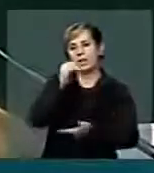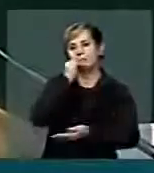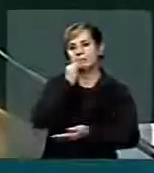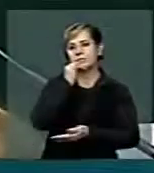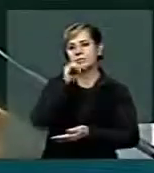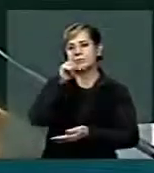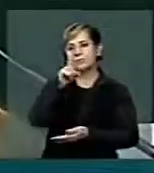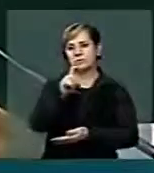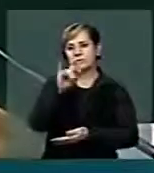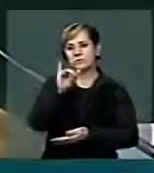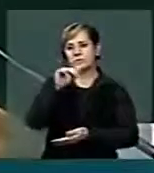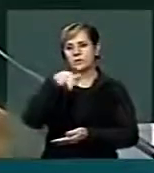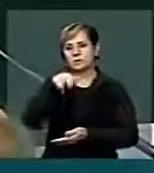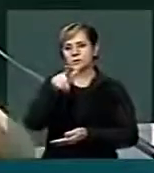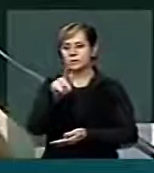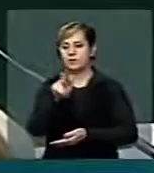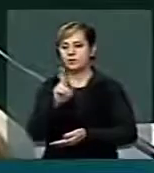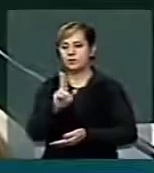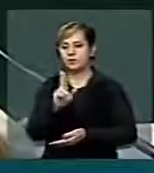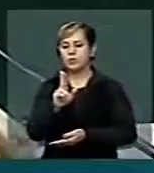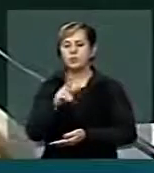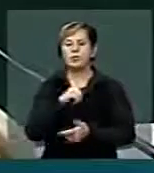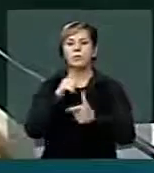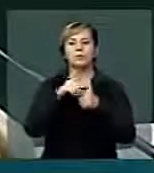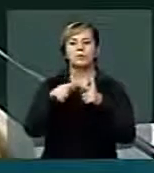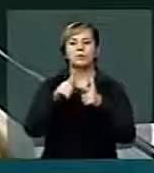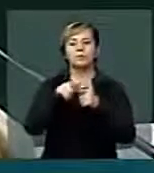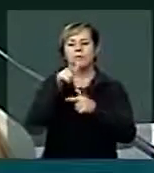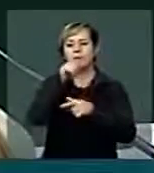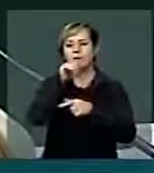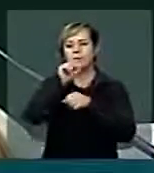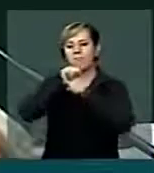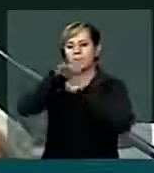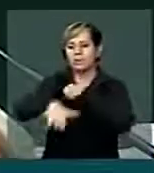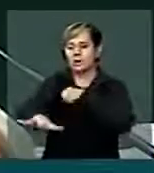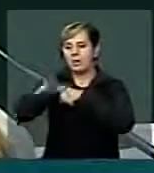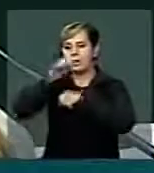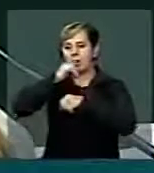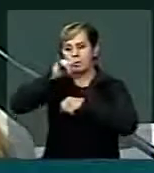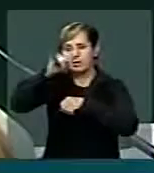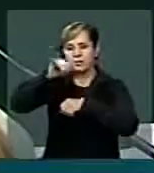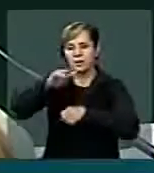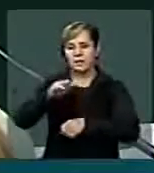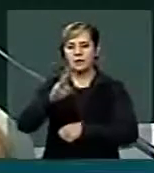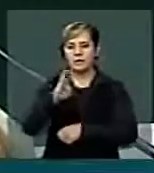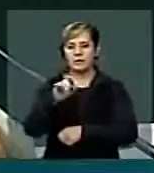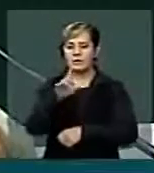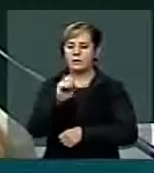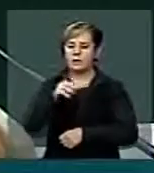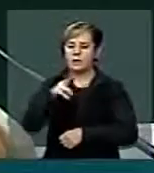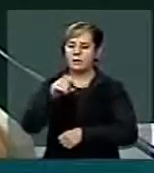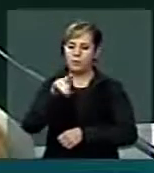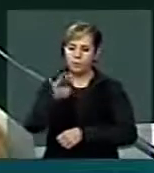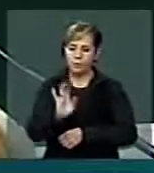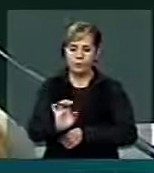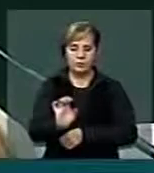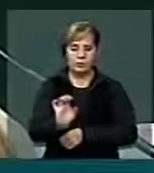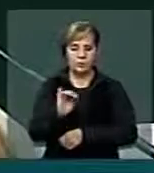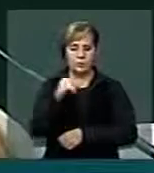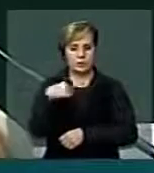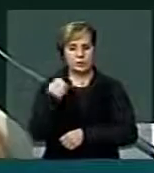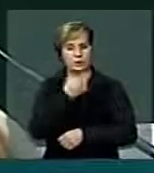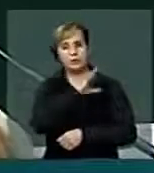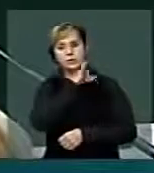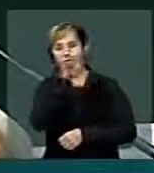questão do Belo Monte, a hidrelétrica do Belo Monte. Se a gente for lá, a gente vai ver a